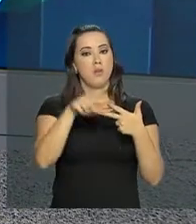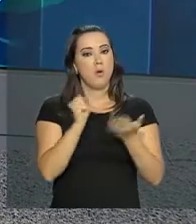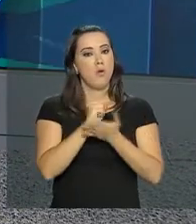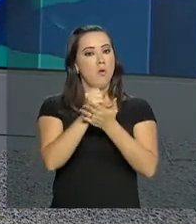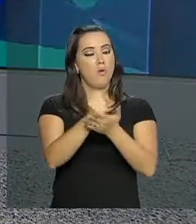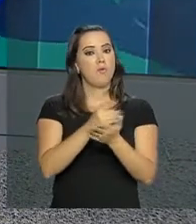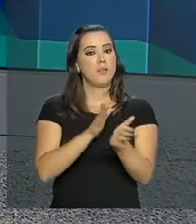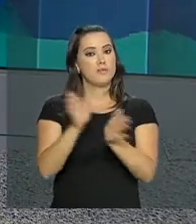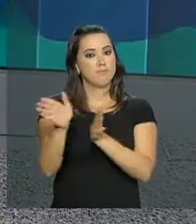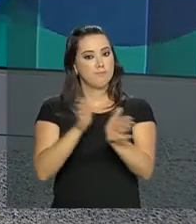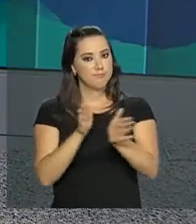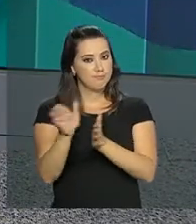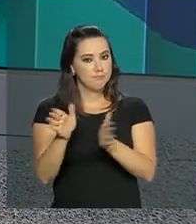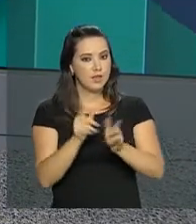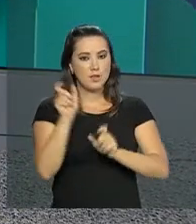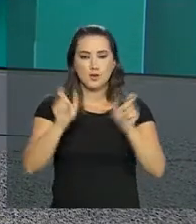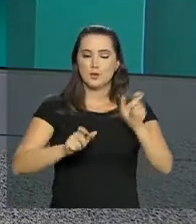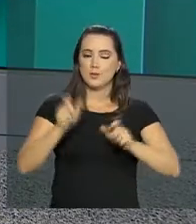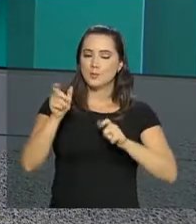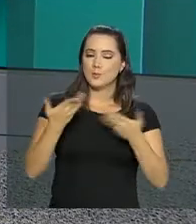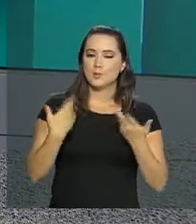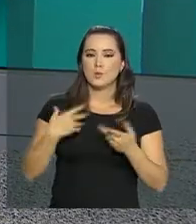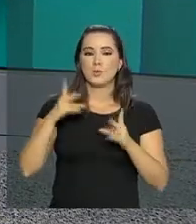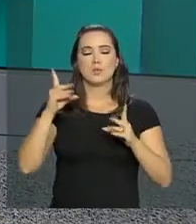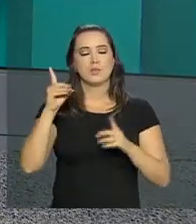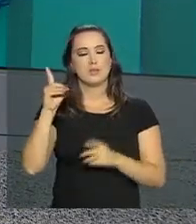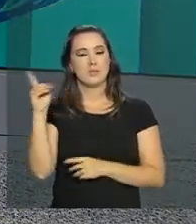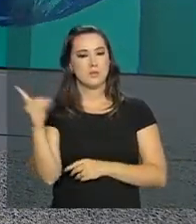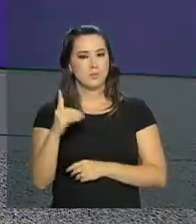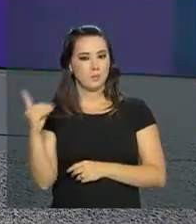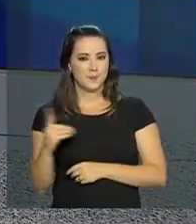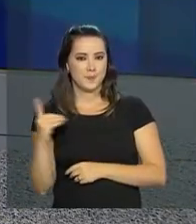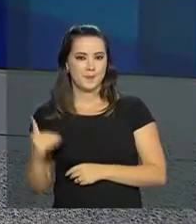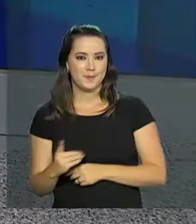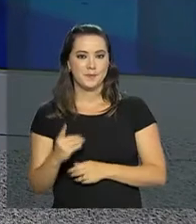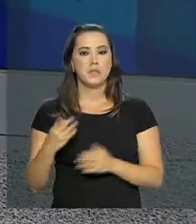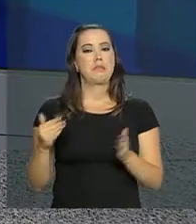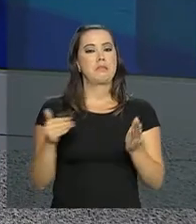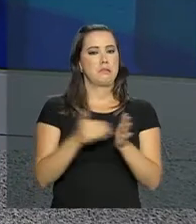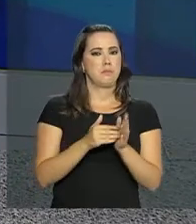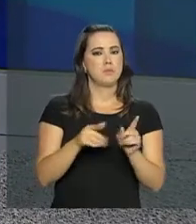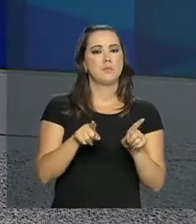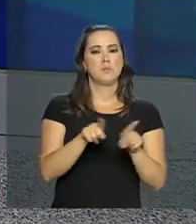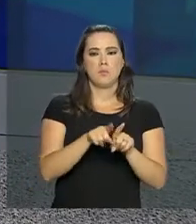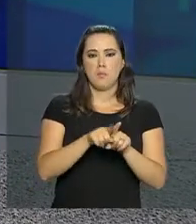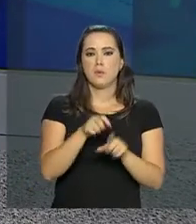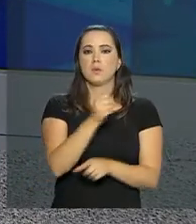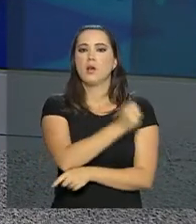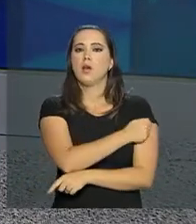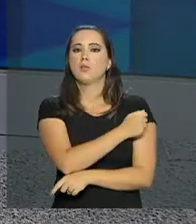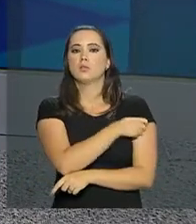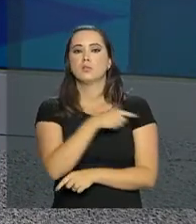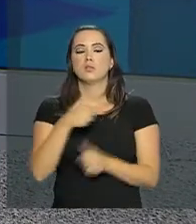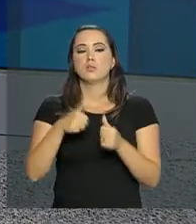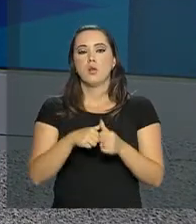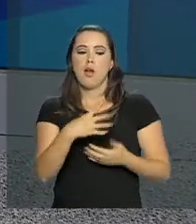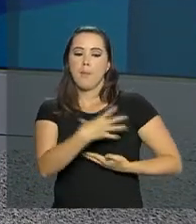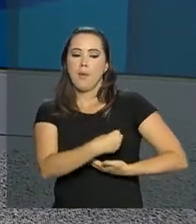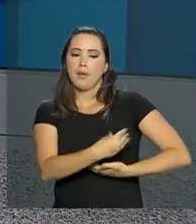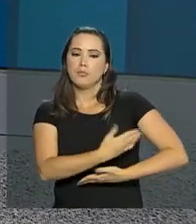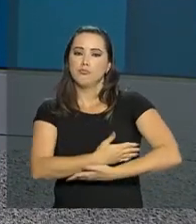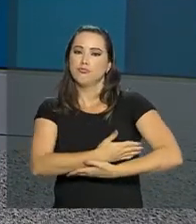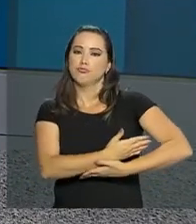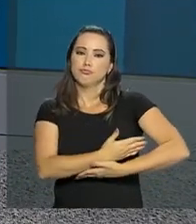oferece recursos de acessibilidade para participantes que tenham deficiência e até mesmo para as estudantes que estão